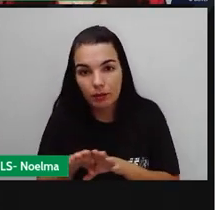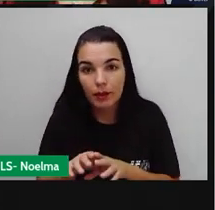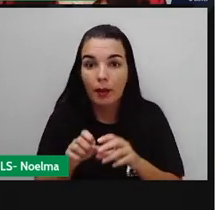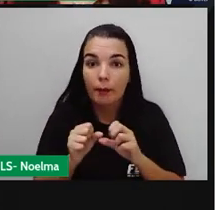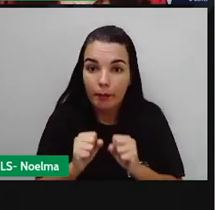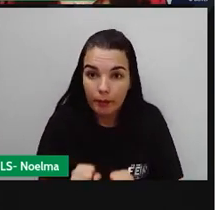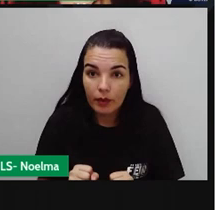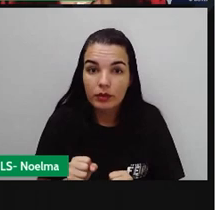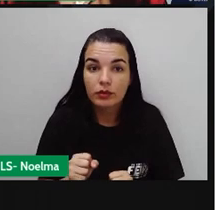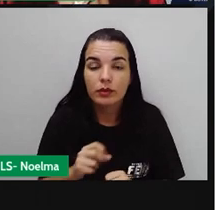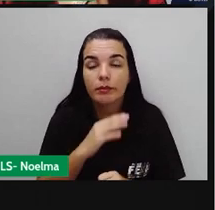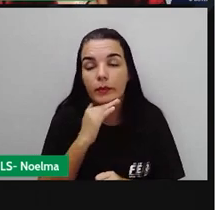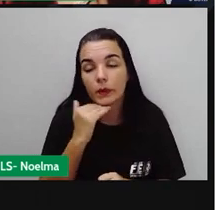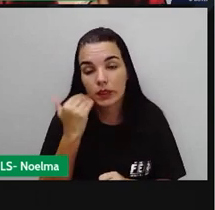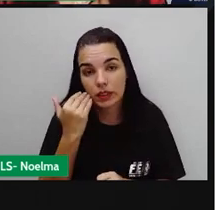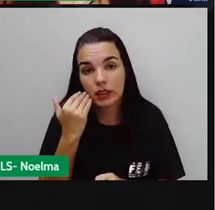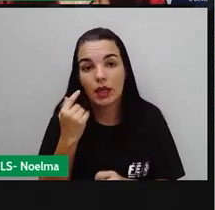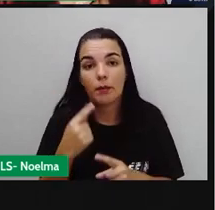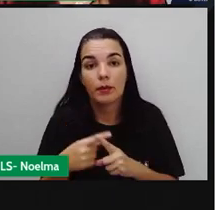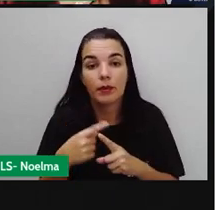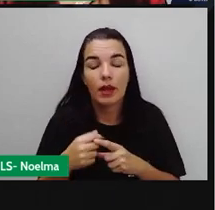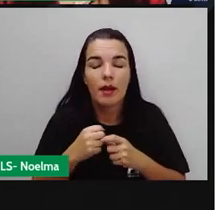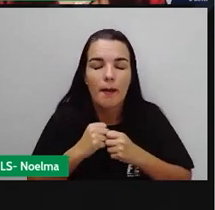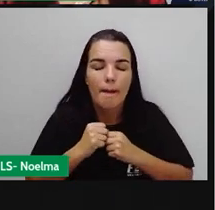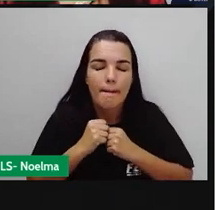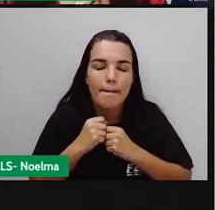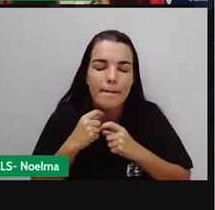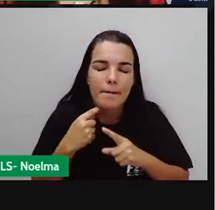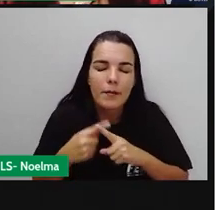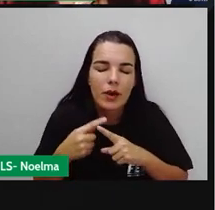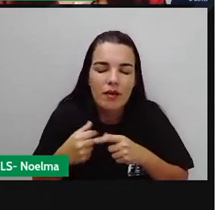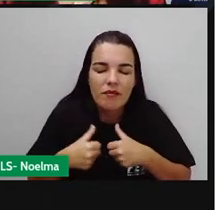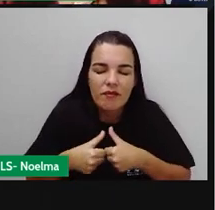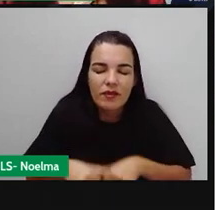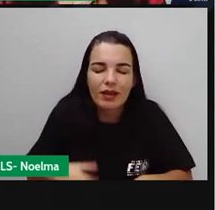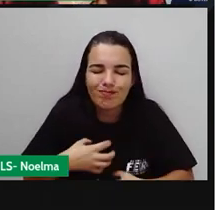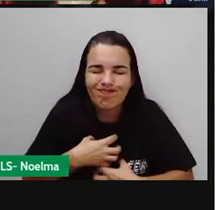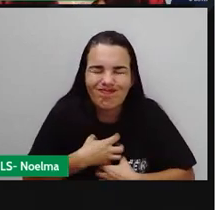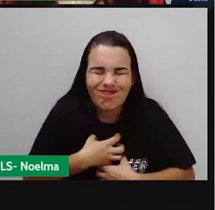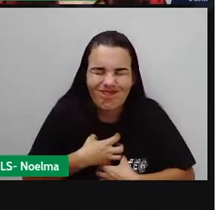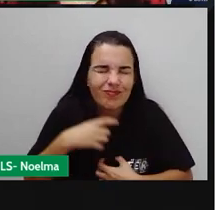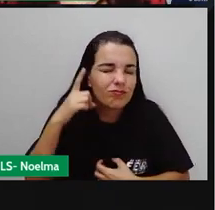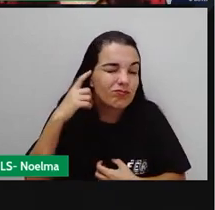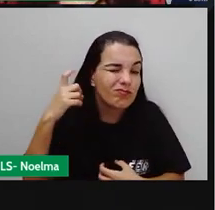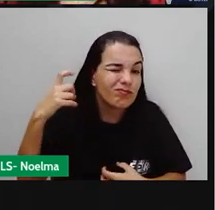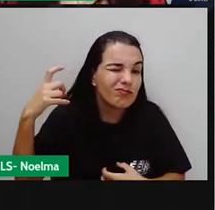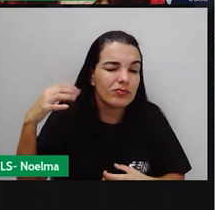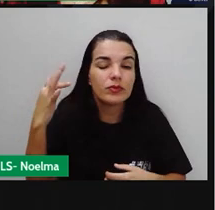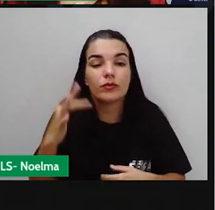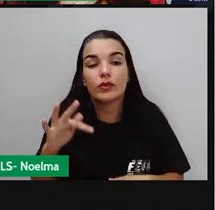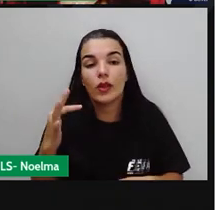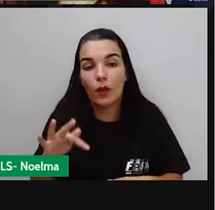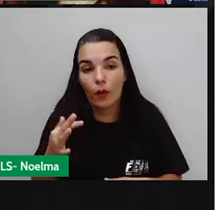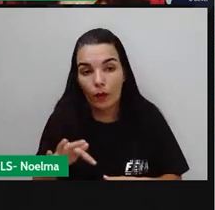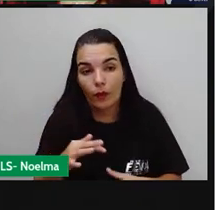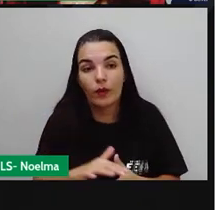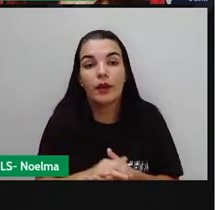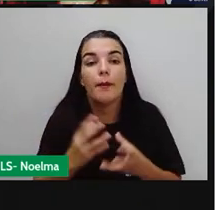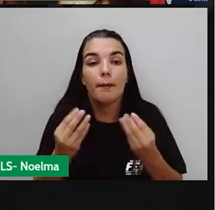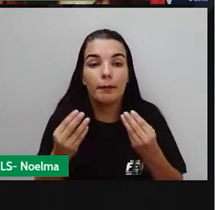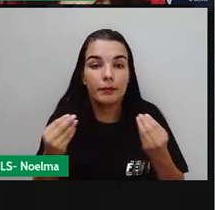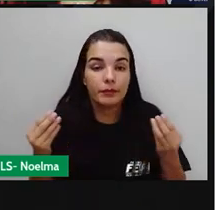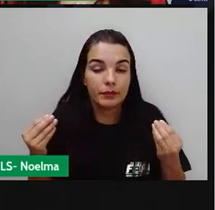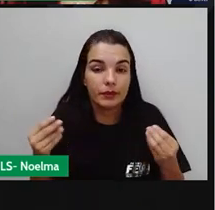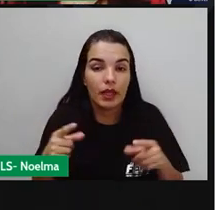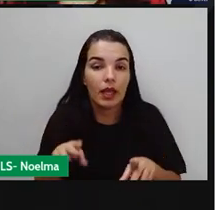até mesmo a falecer. Tamanho é o estresse que é causado aí pelos ruídos dos fogos, né? Ainda tem aqueles animais